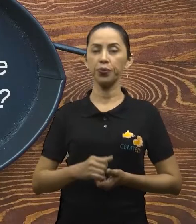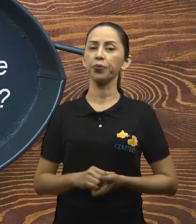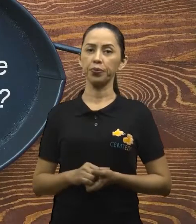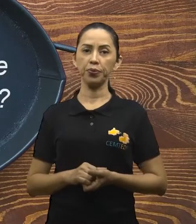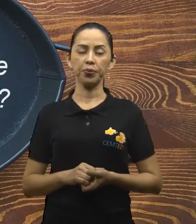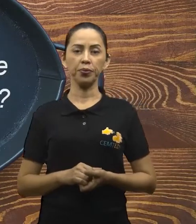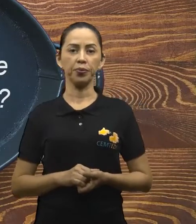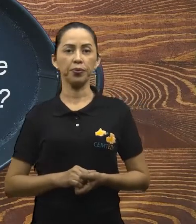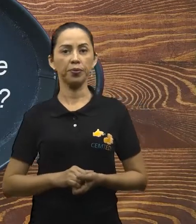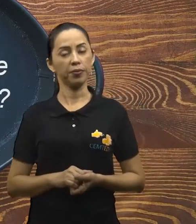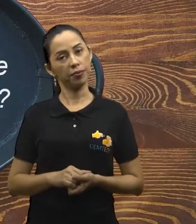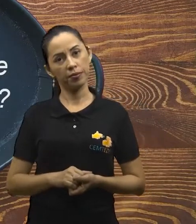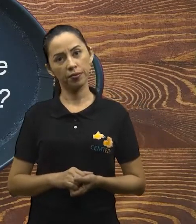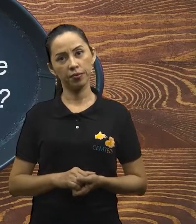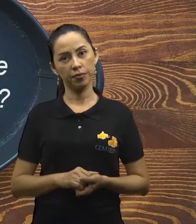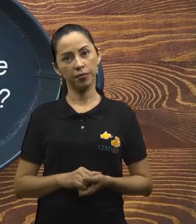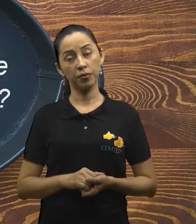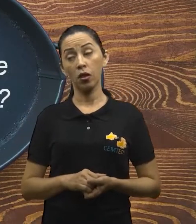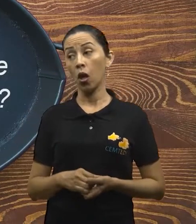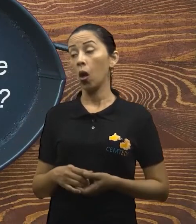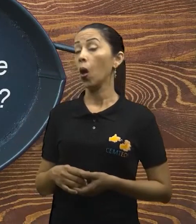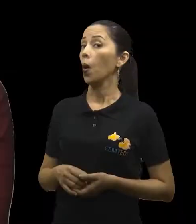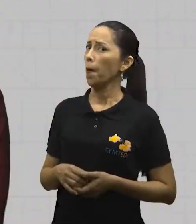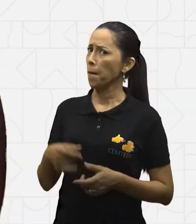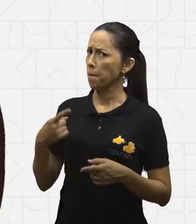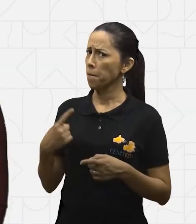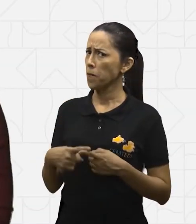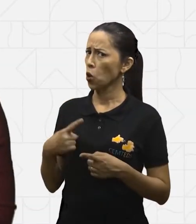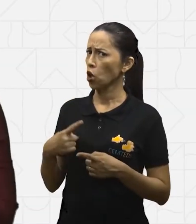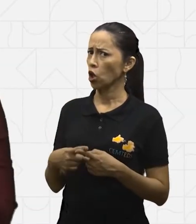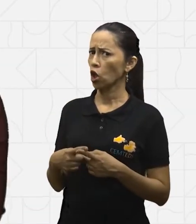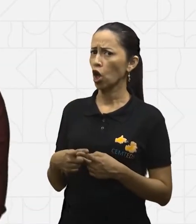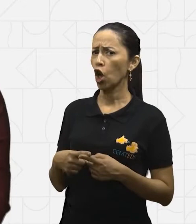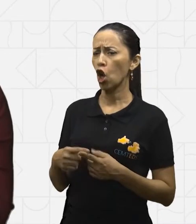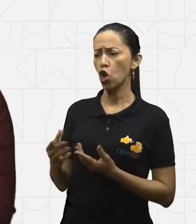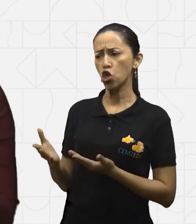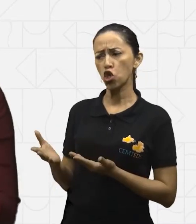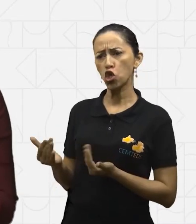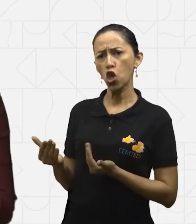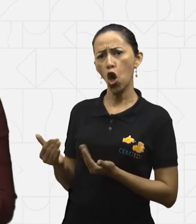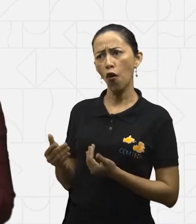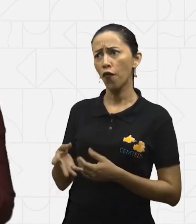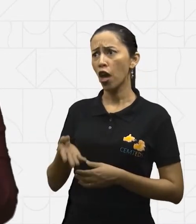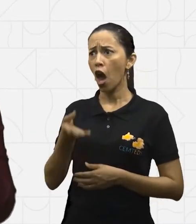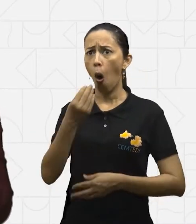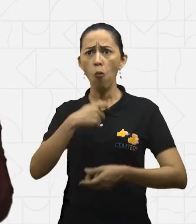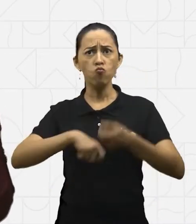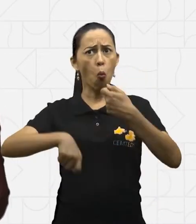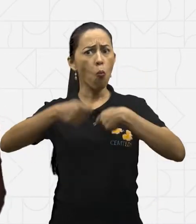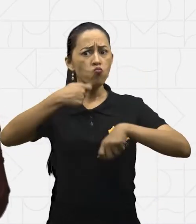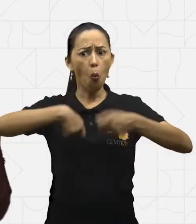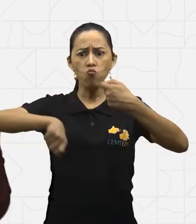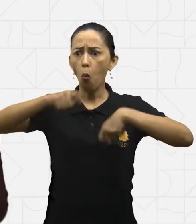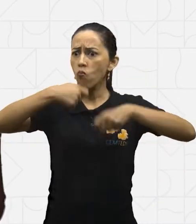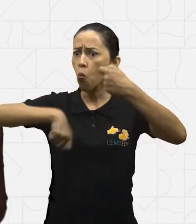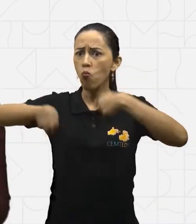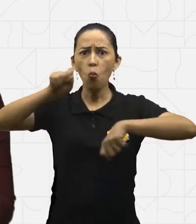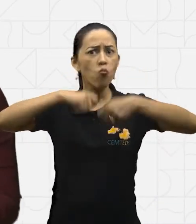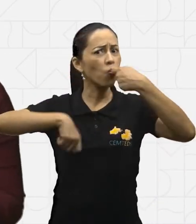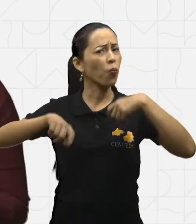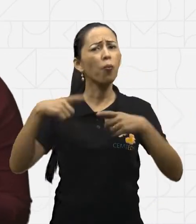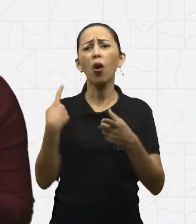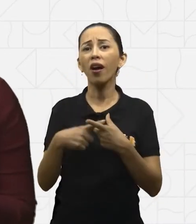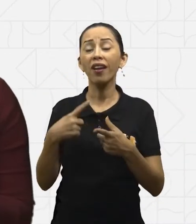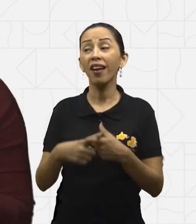O adolescente come muito porque ele está em fase de desenvolvimento.